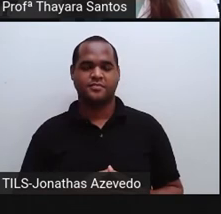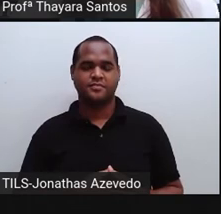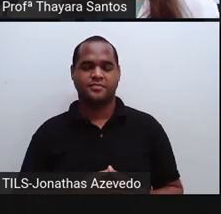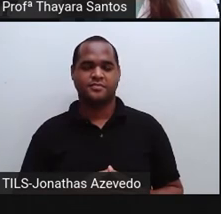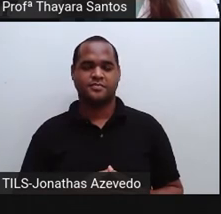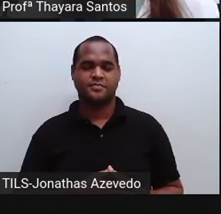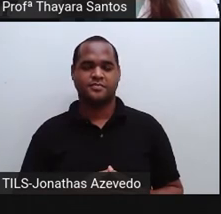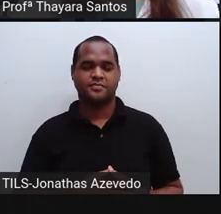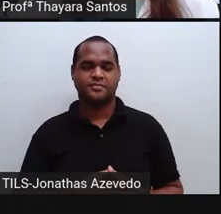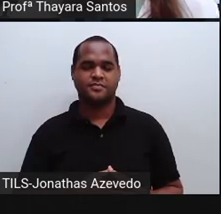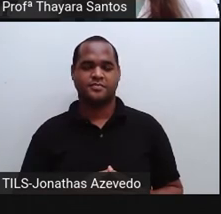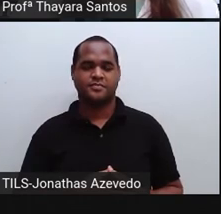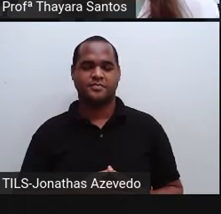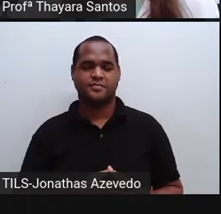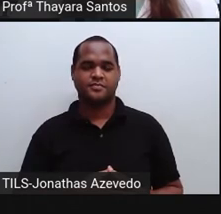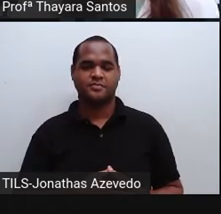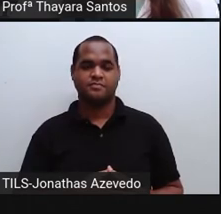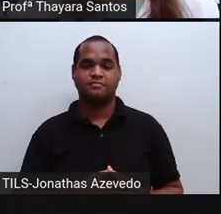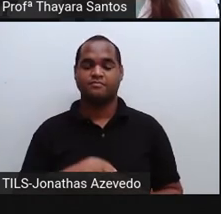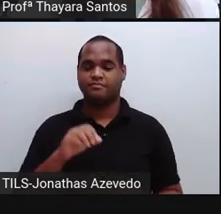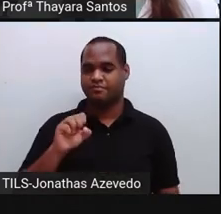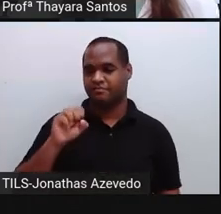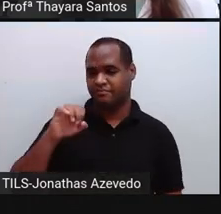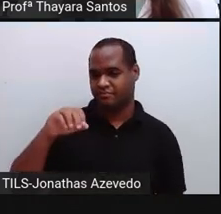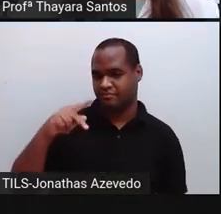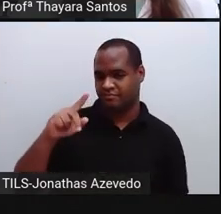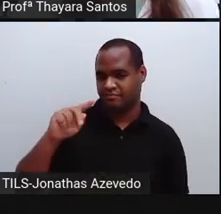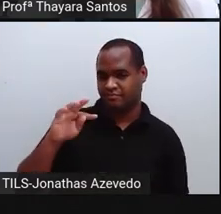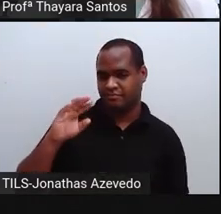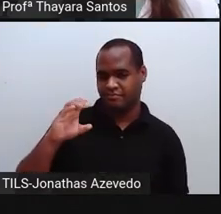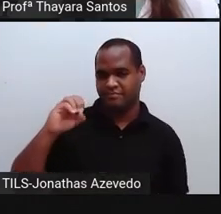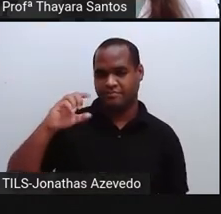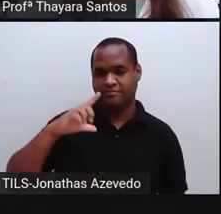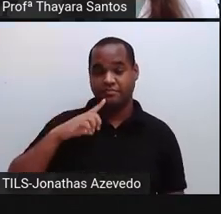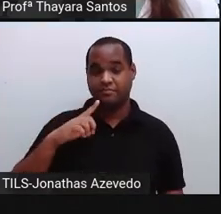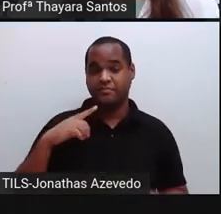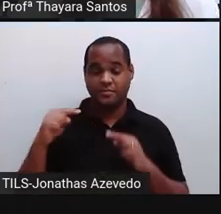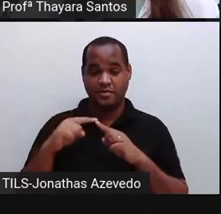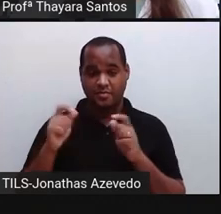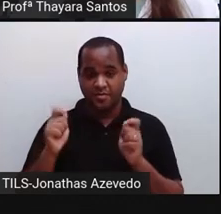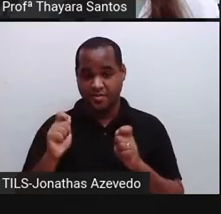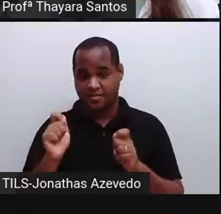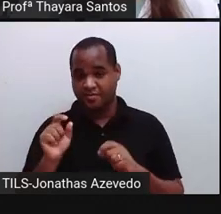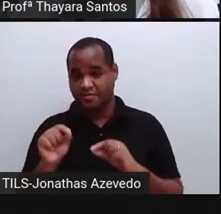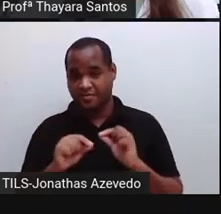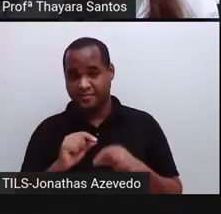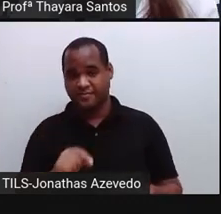Não tem mais palavra. Aqui, ó. Simpático. Vamos ver se a gente acha alguma coisa em simpático.